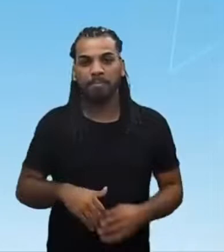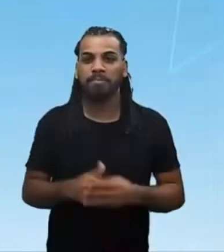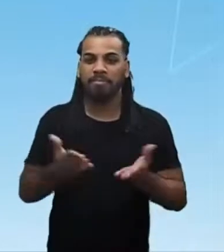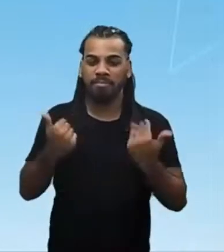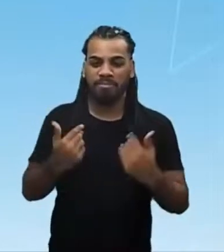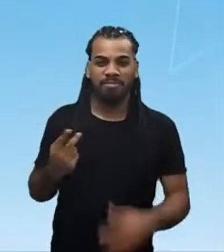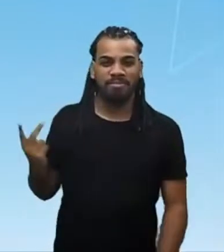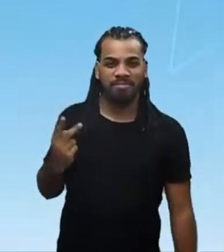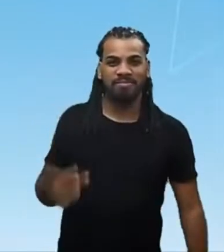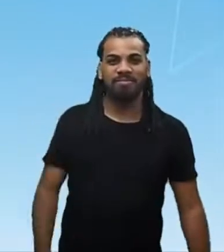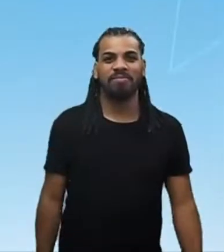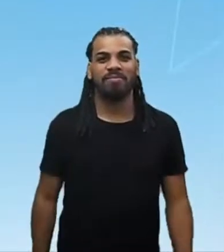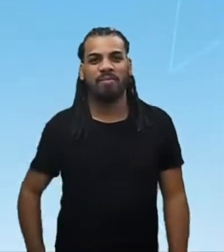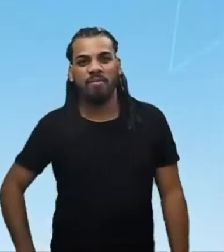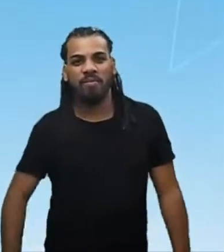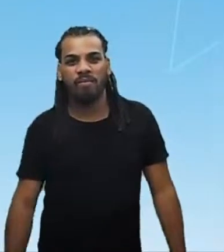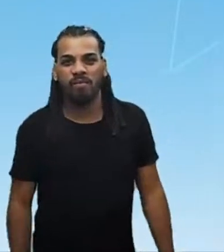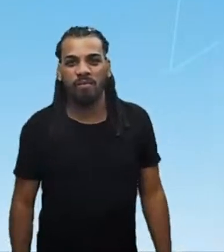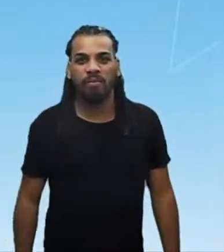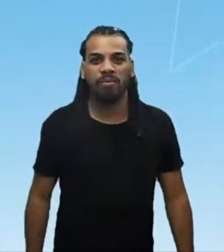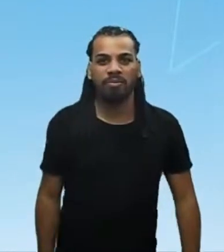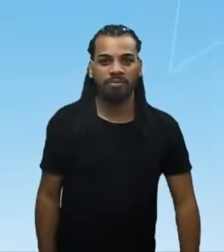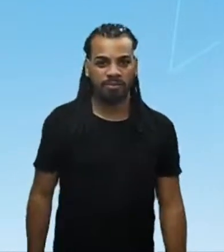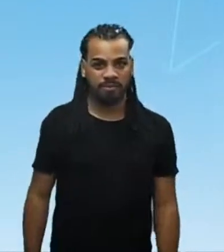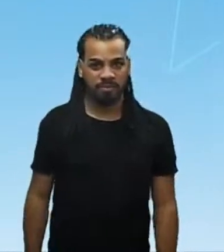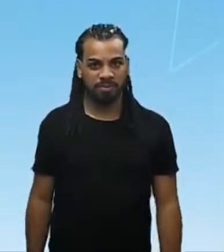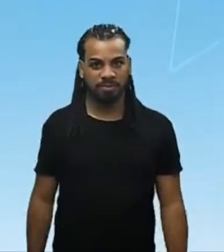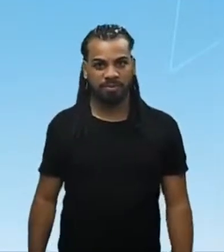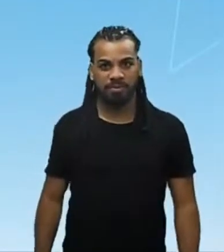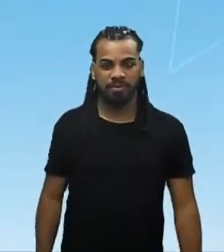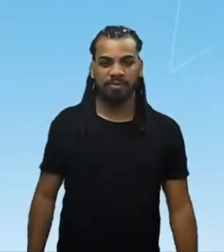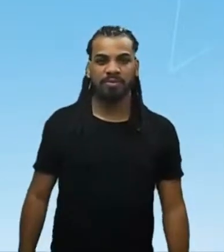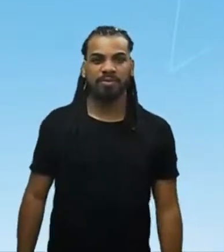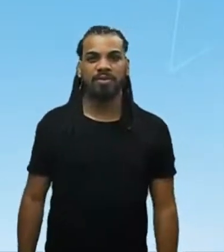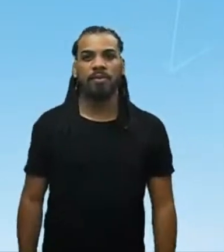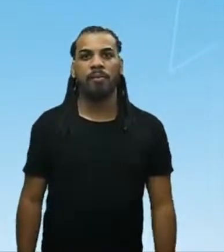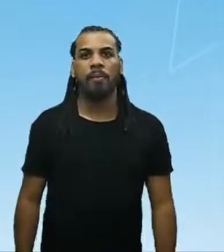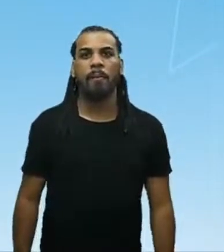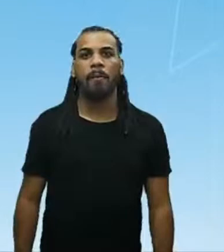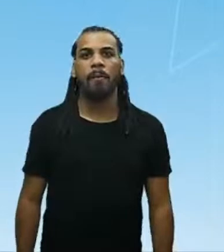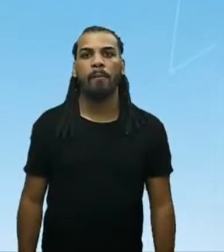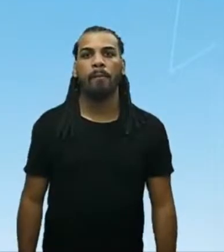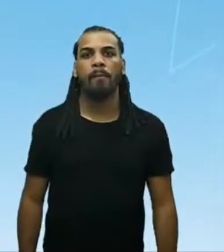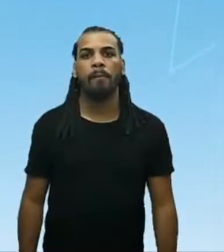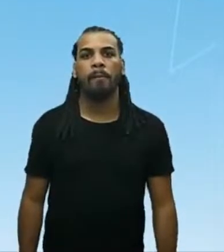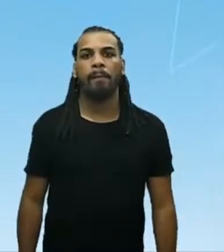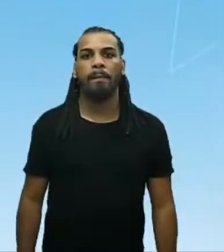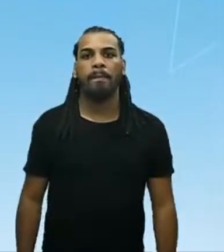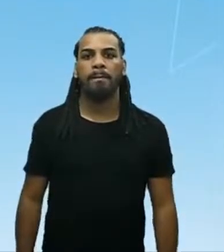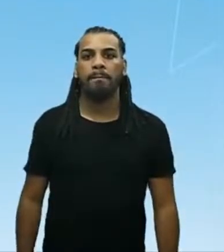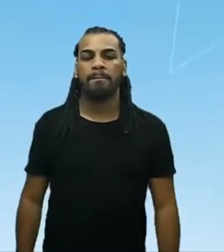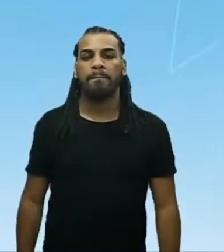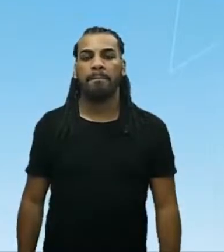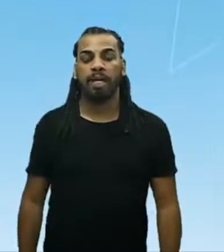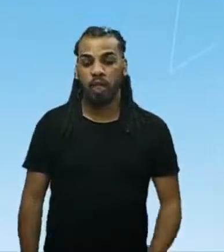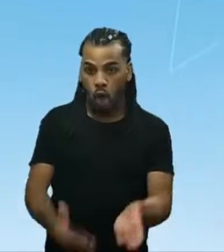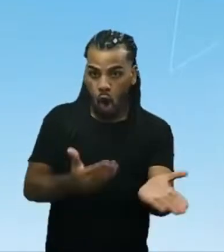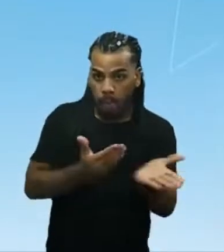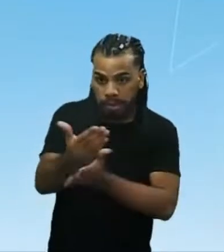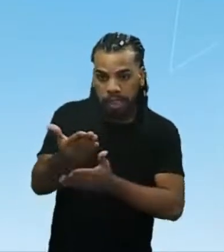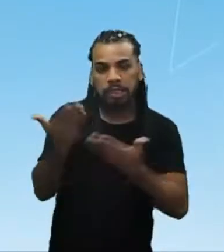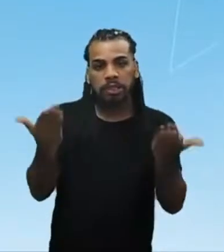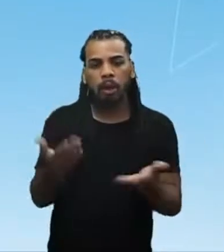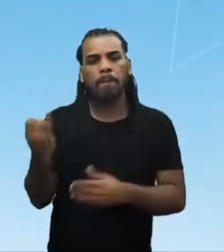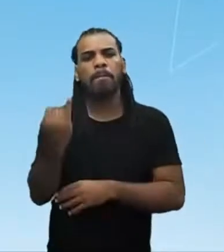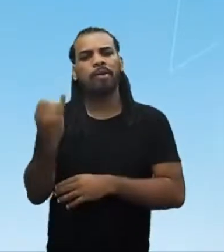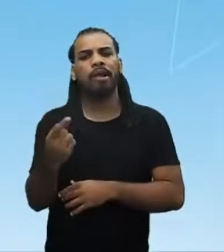Danley, vem com a equipe do Educa.pe, viajar por mais essa história. Pra gente começar, é importante que,